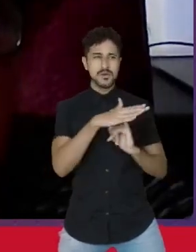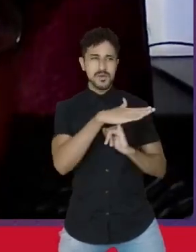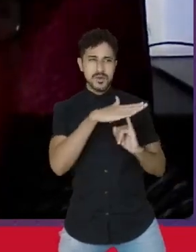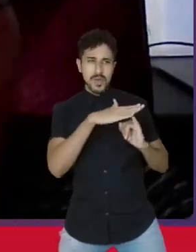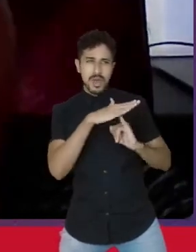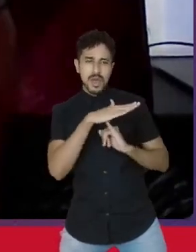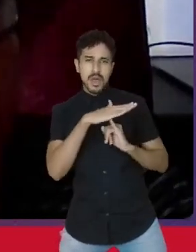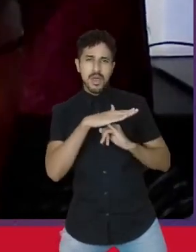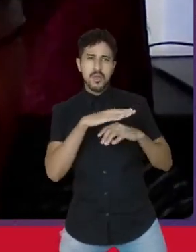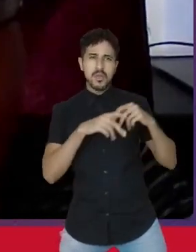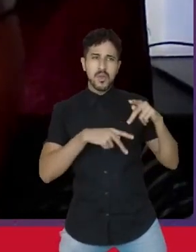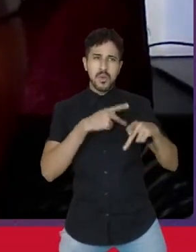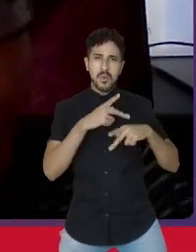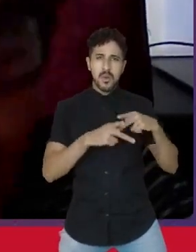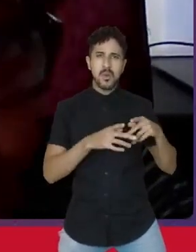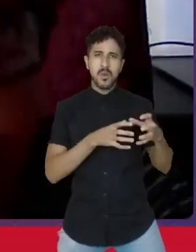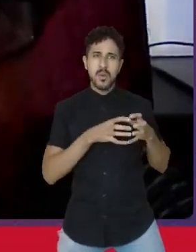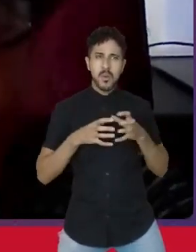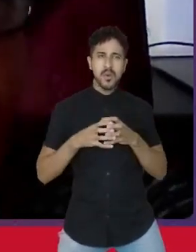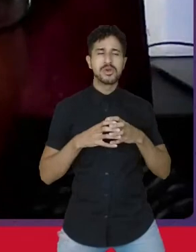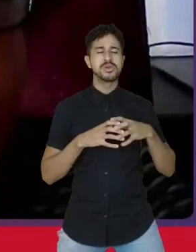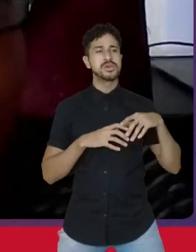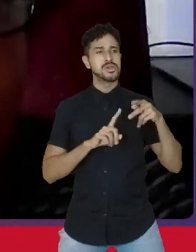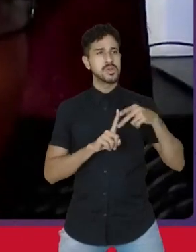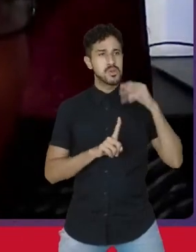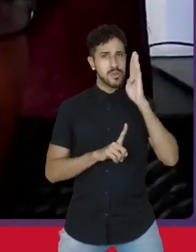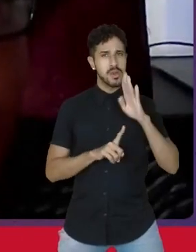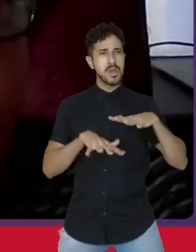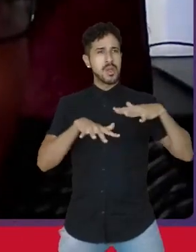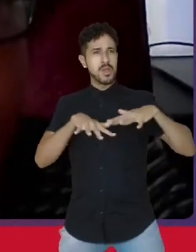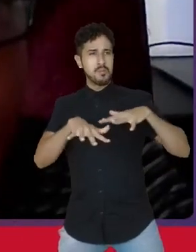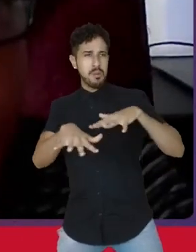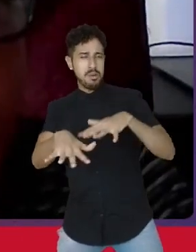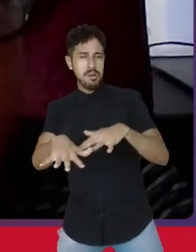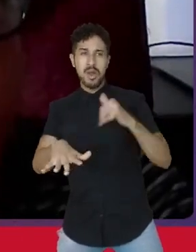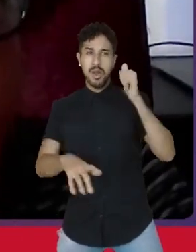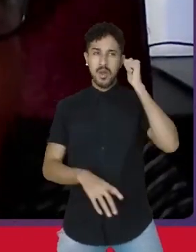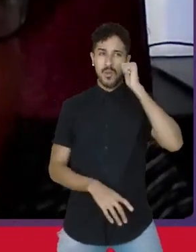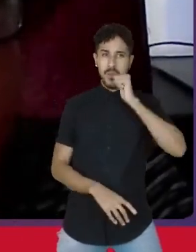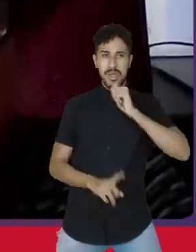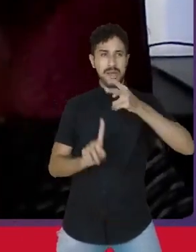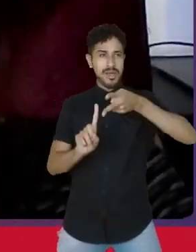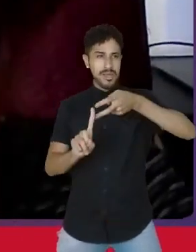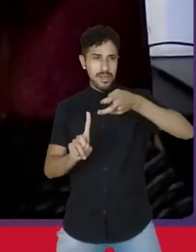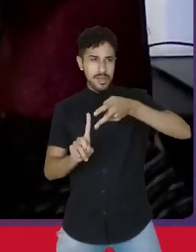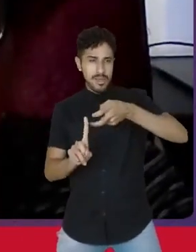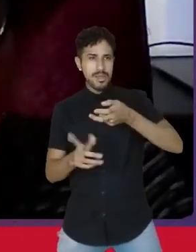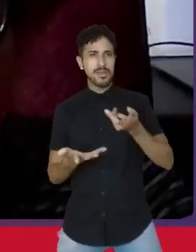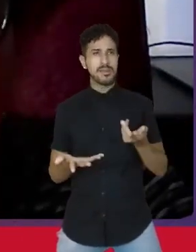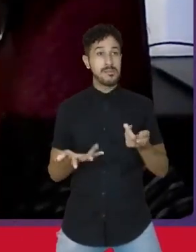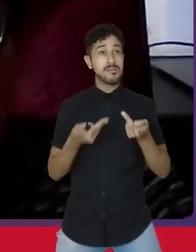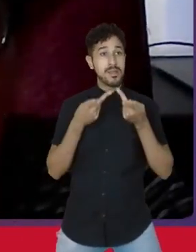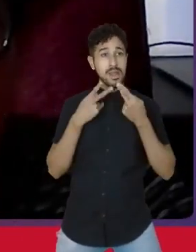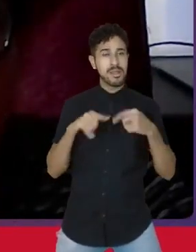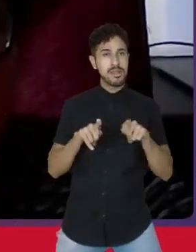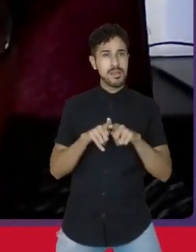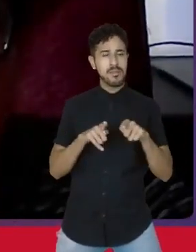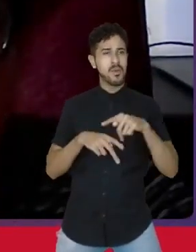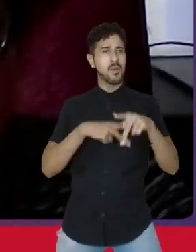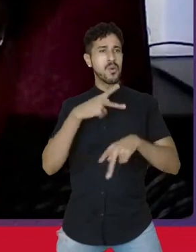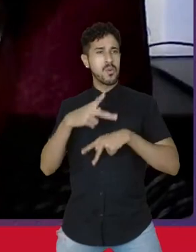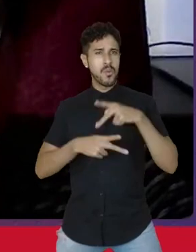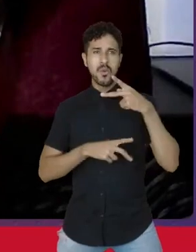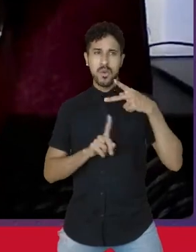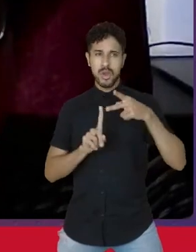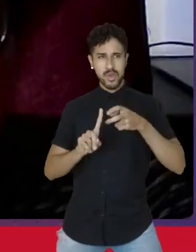do país, ocorreu também uma marcha das mulheres indígenas. Cito a população